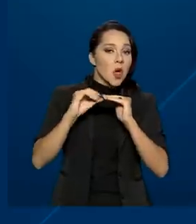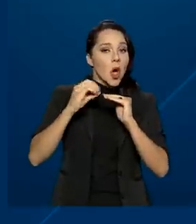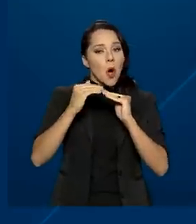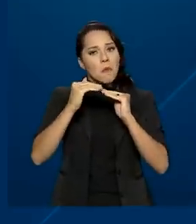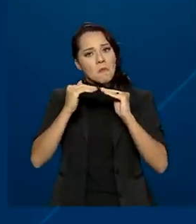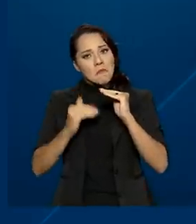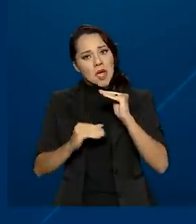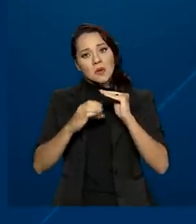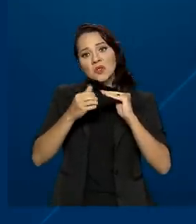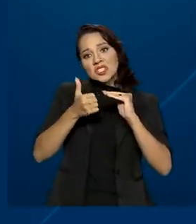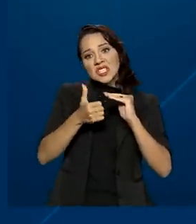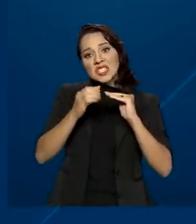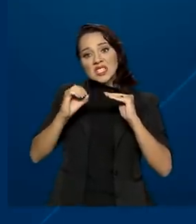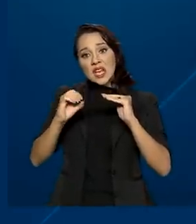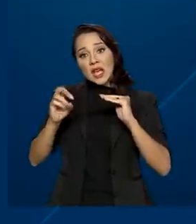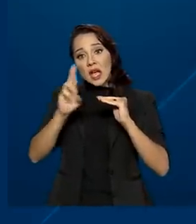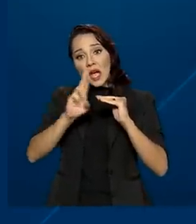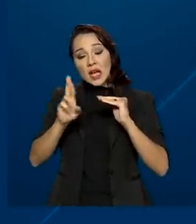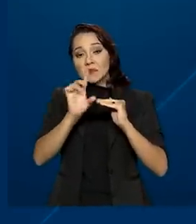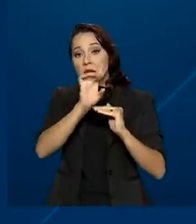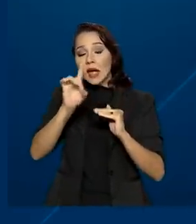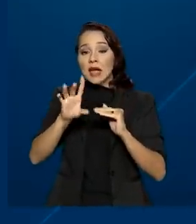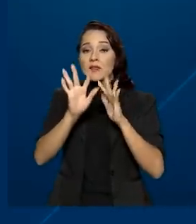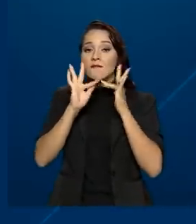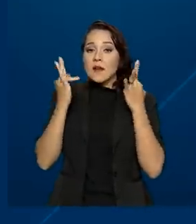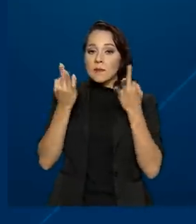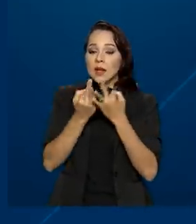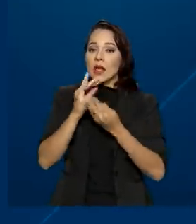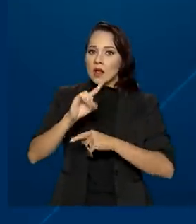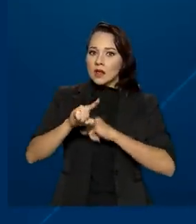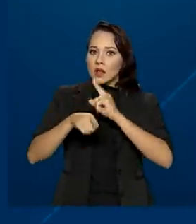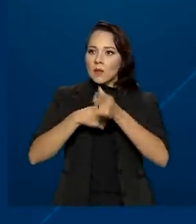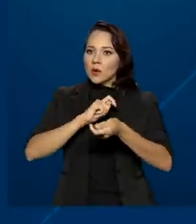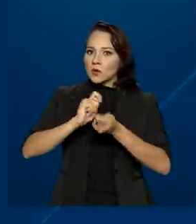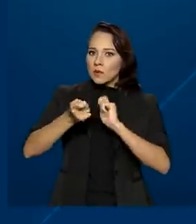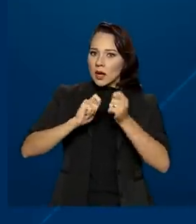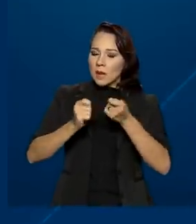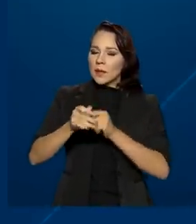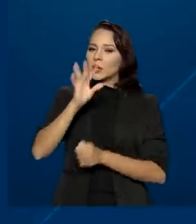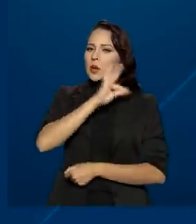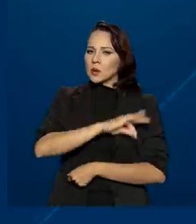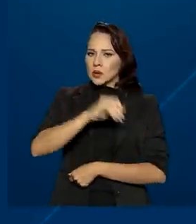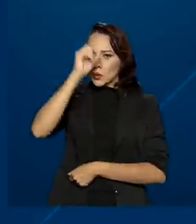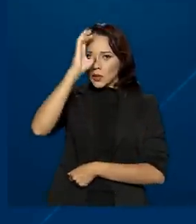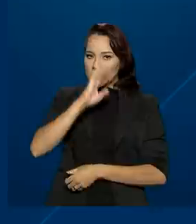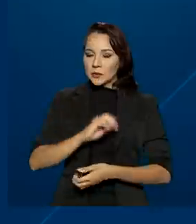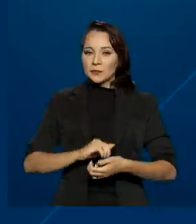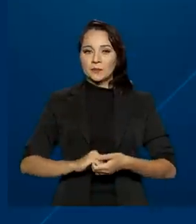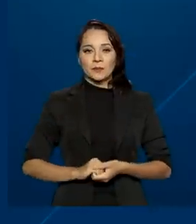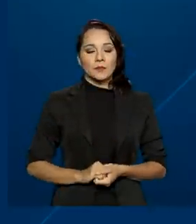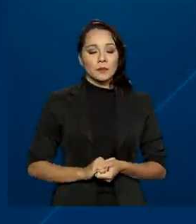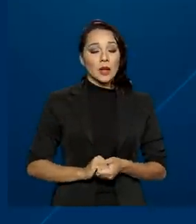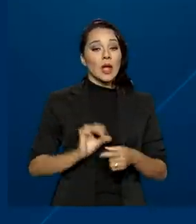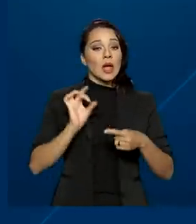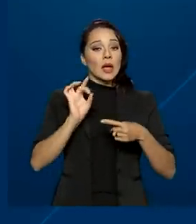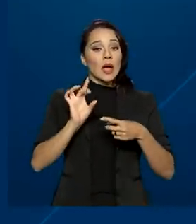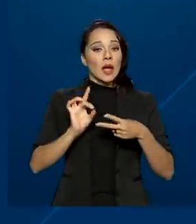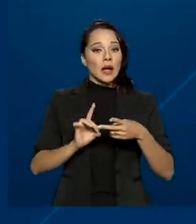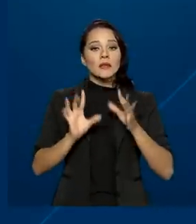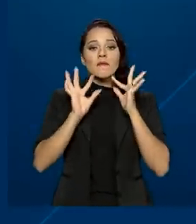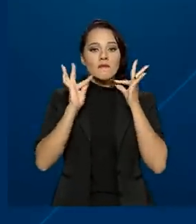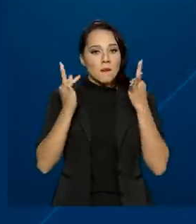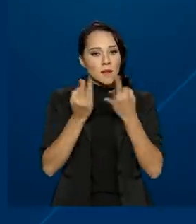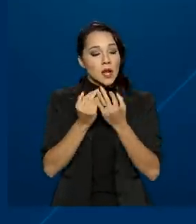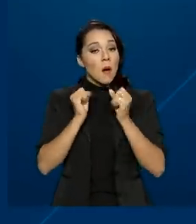inferior a R$,00 por integrante após o pagamento do Auxílio Brasil. Cada família pode